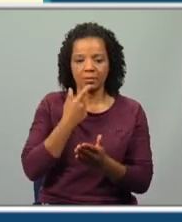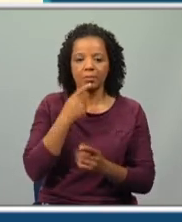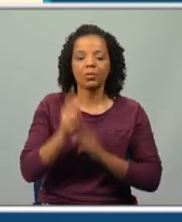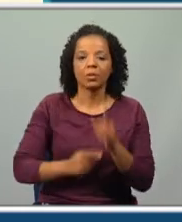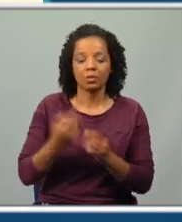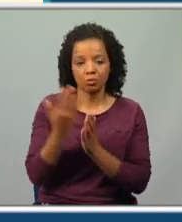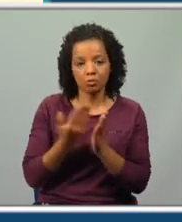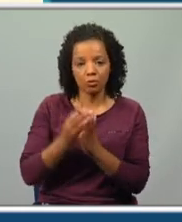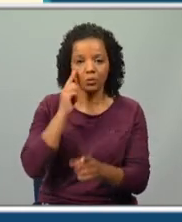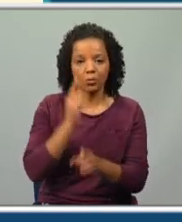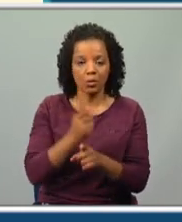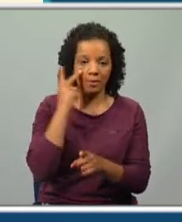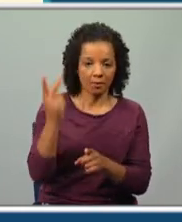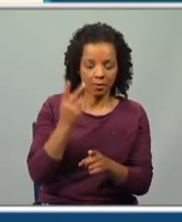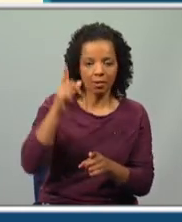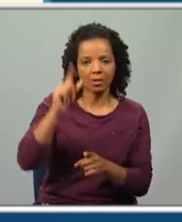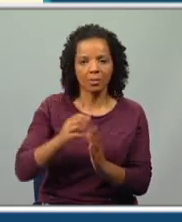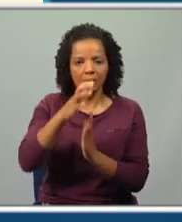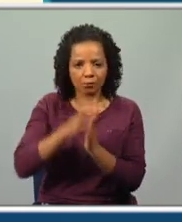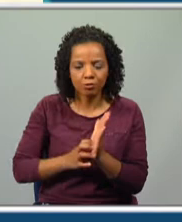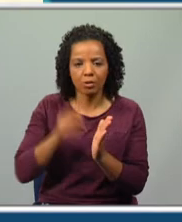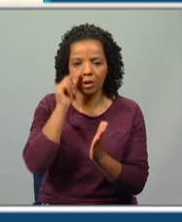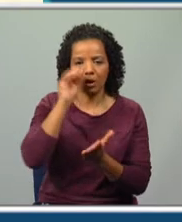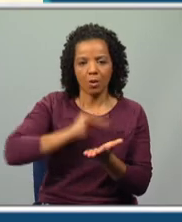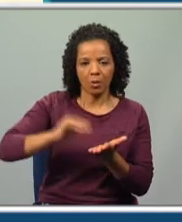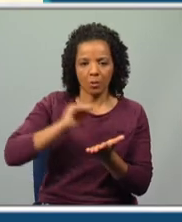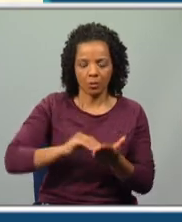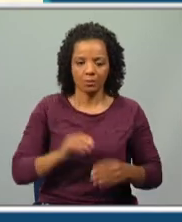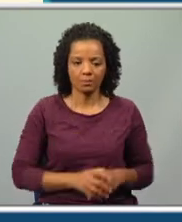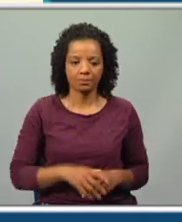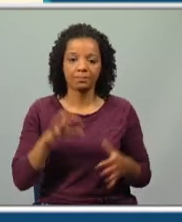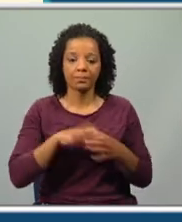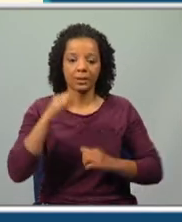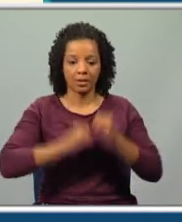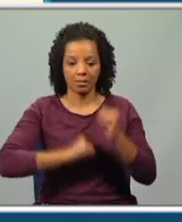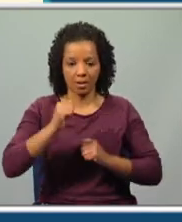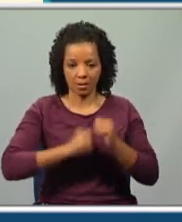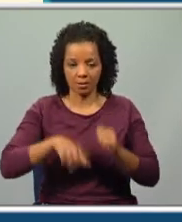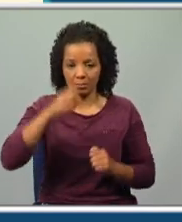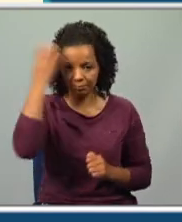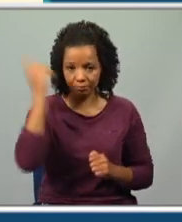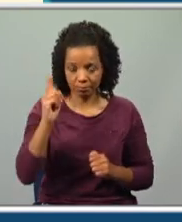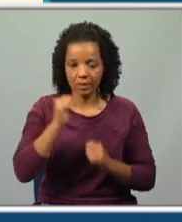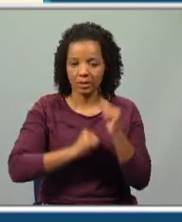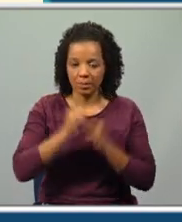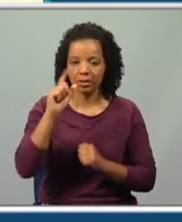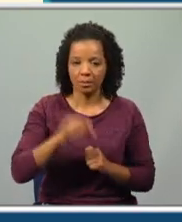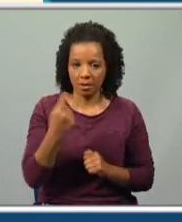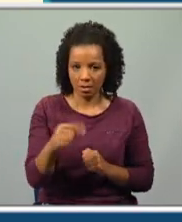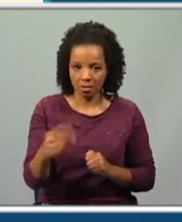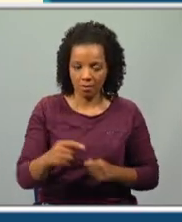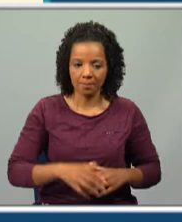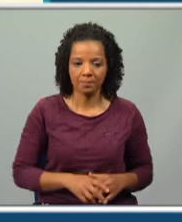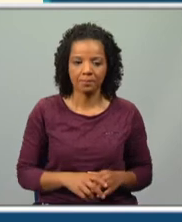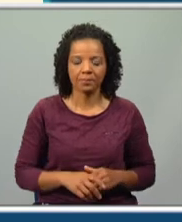perante o estudo simultâneo da vida e das obras de um autor. Em termos gramaticais, só para não te esqueceres que a gramática também existe,